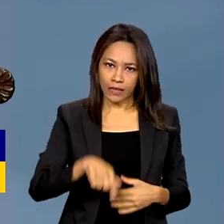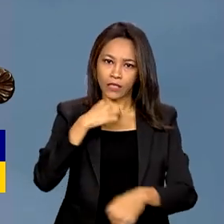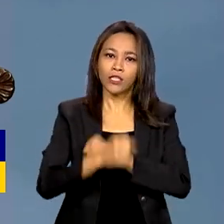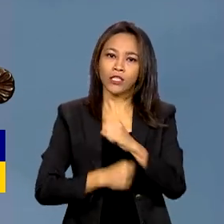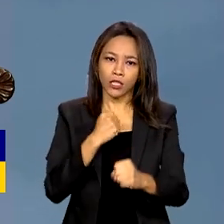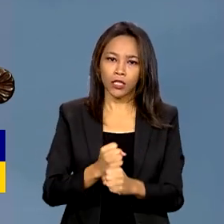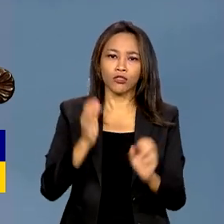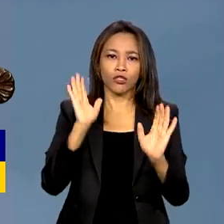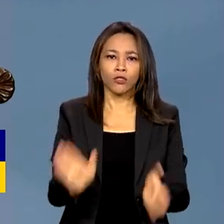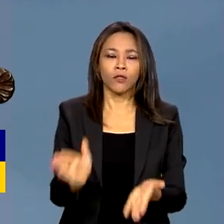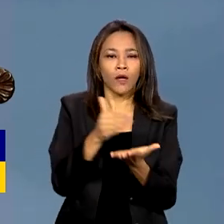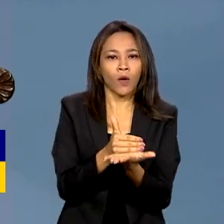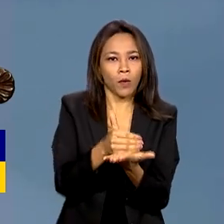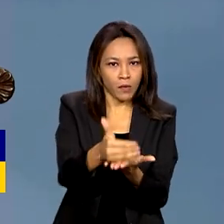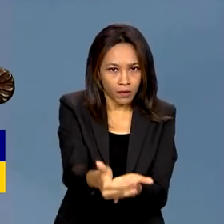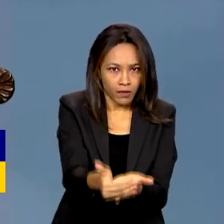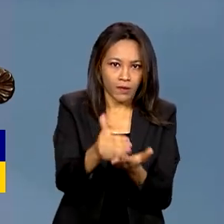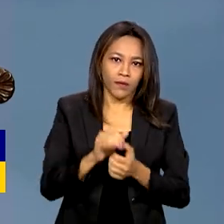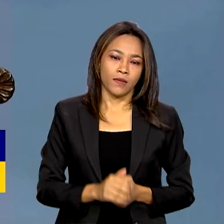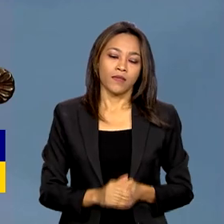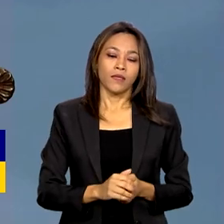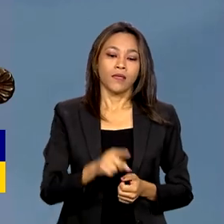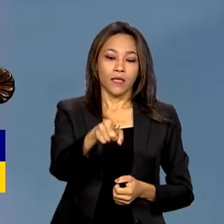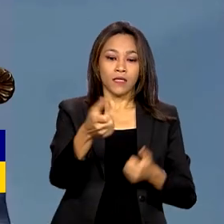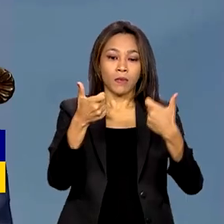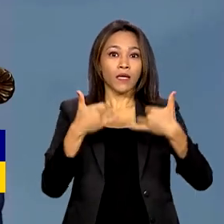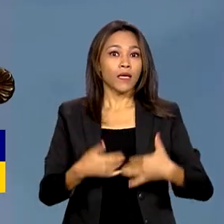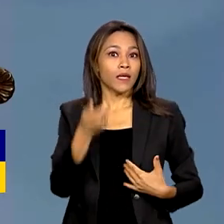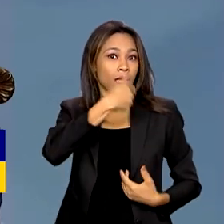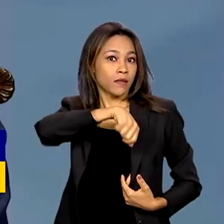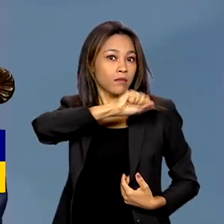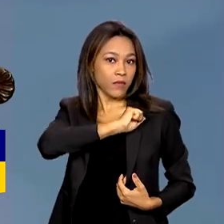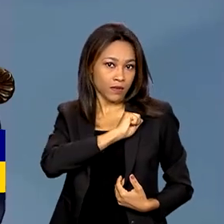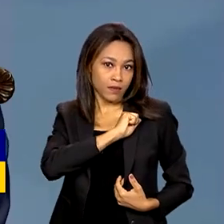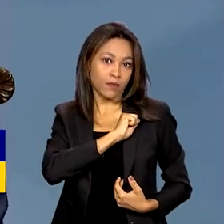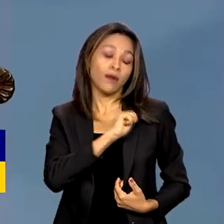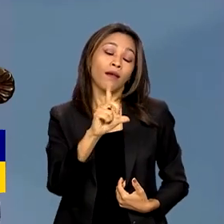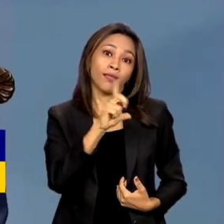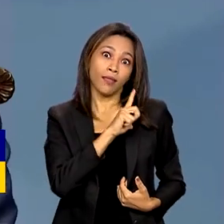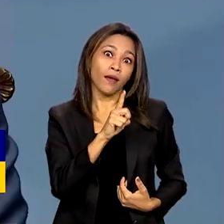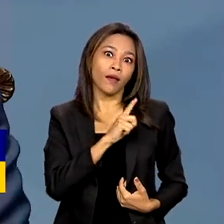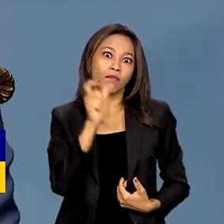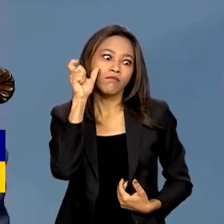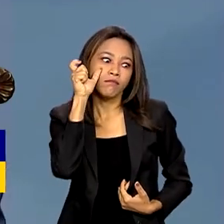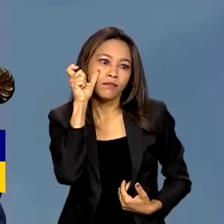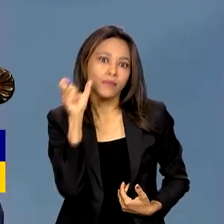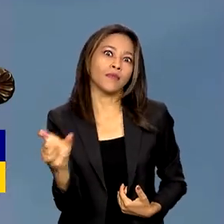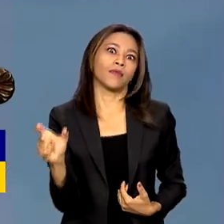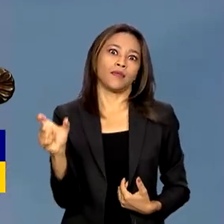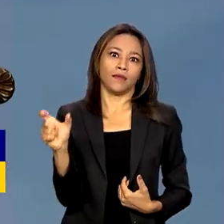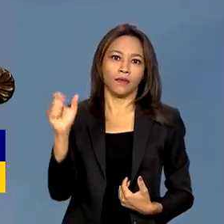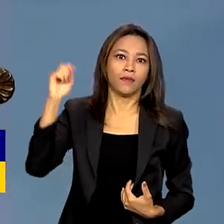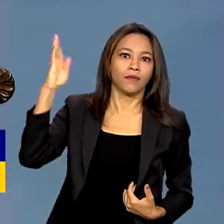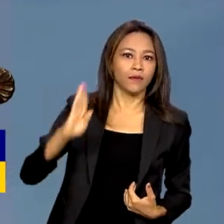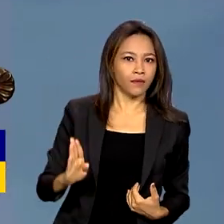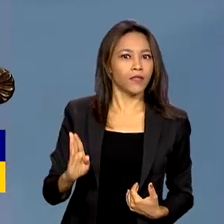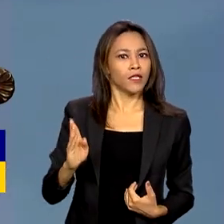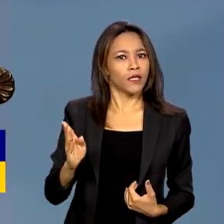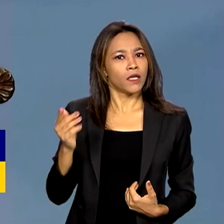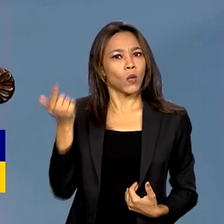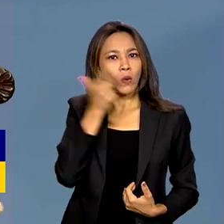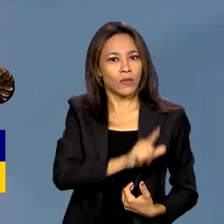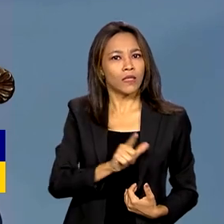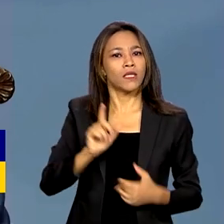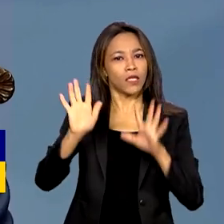e que naturalmente a Espanha tem esse interesse de que seja isso concluído,